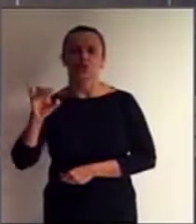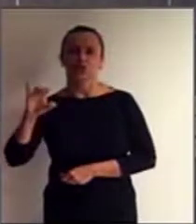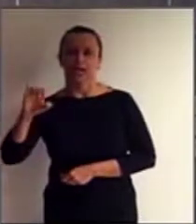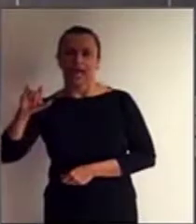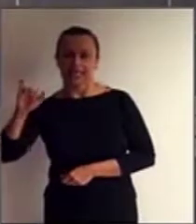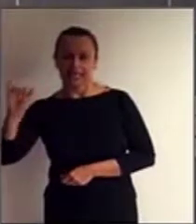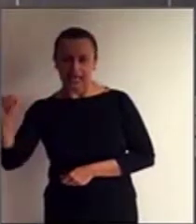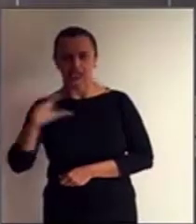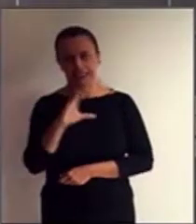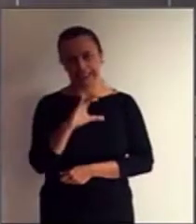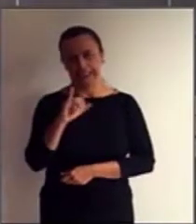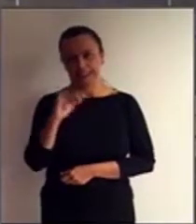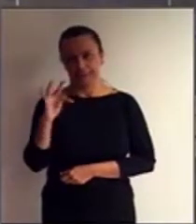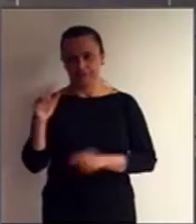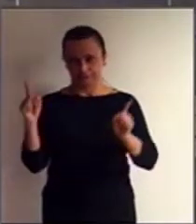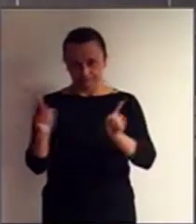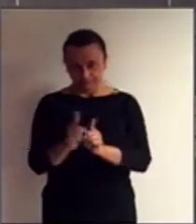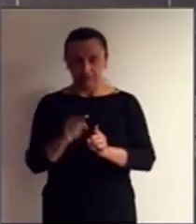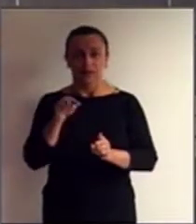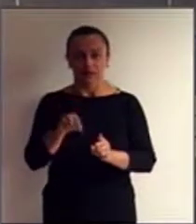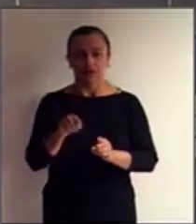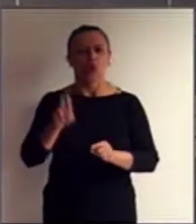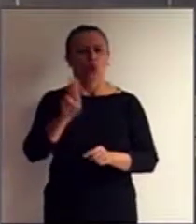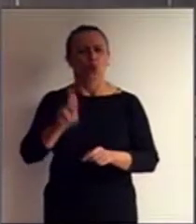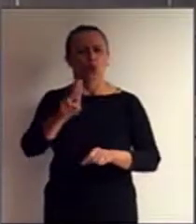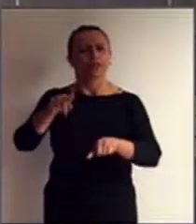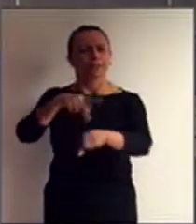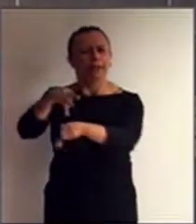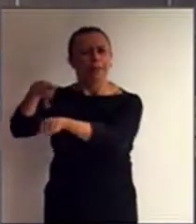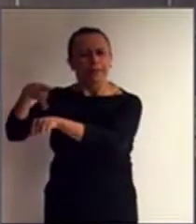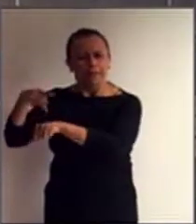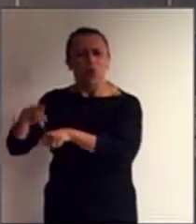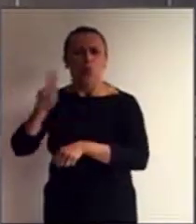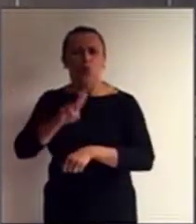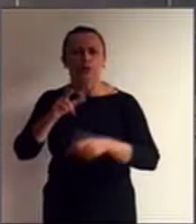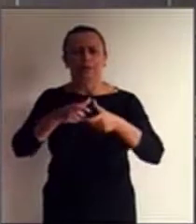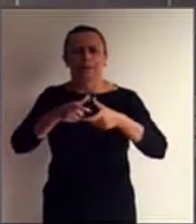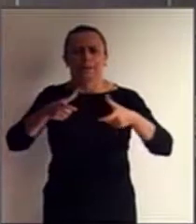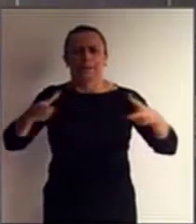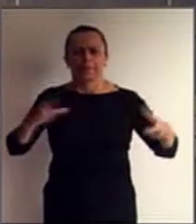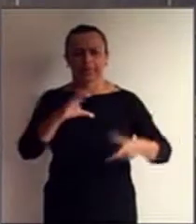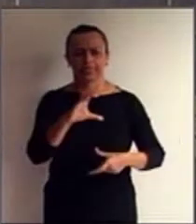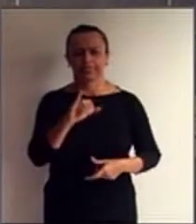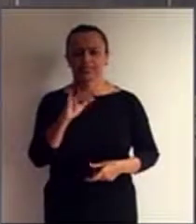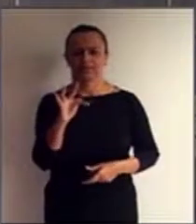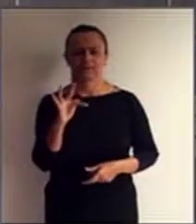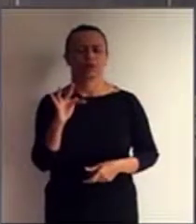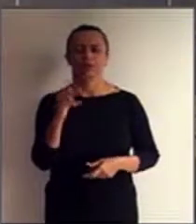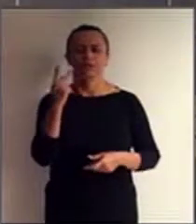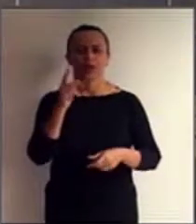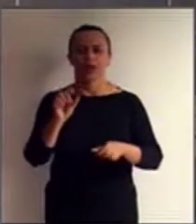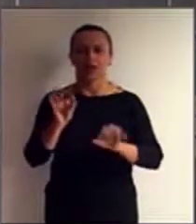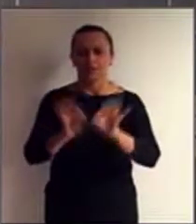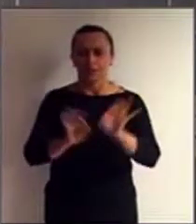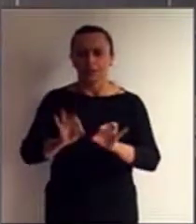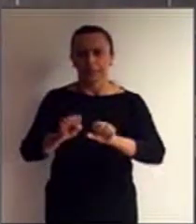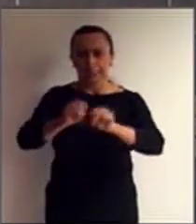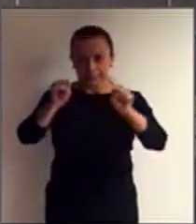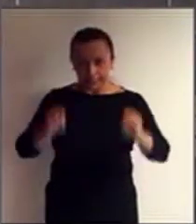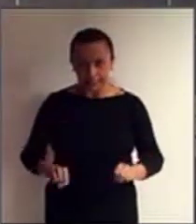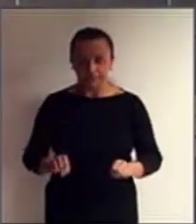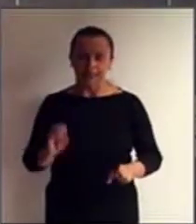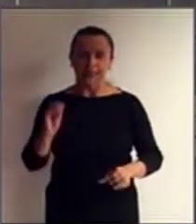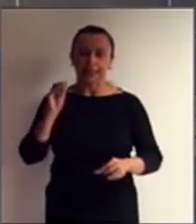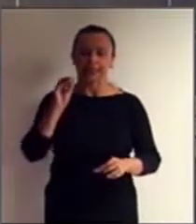como uma ferramenta principalmente no planejamento dos sistemas de assistência